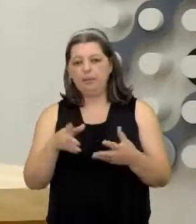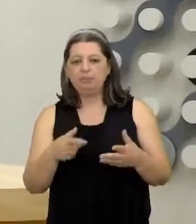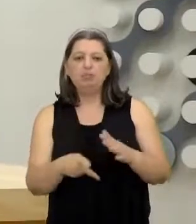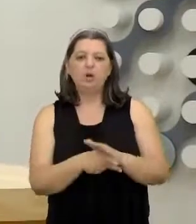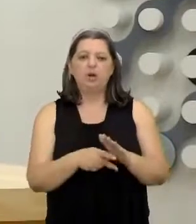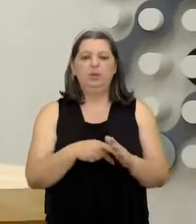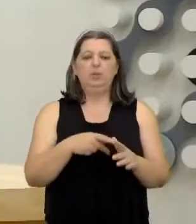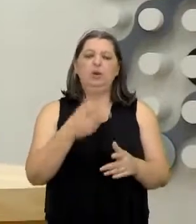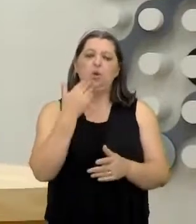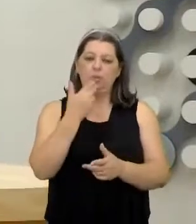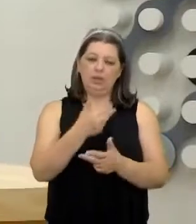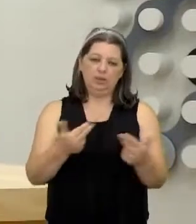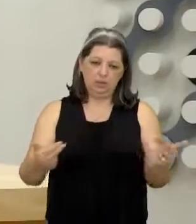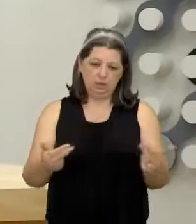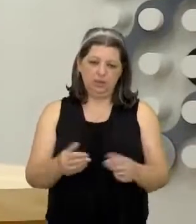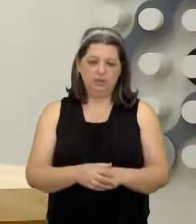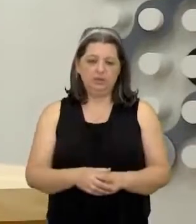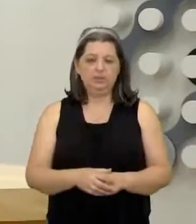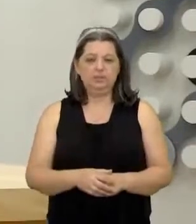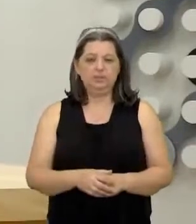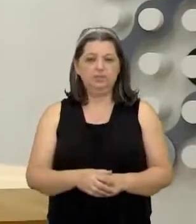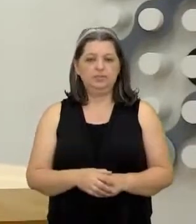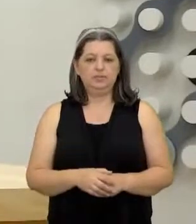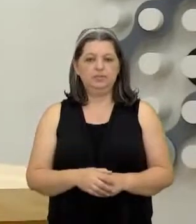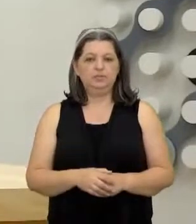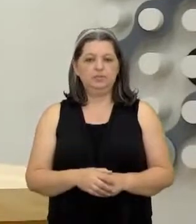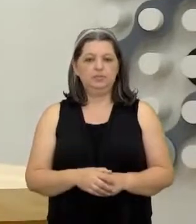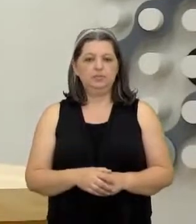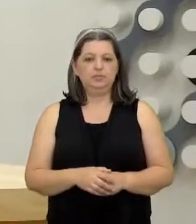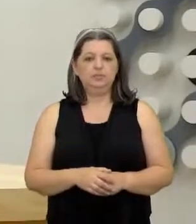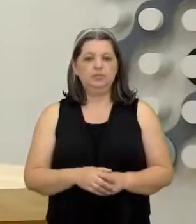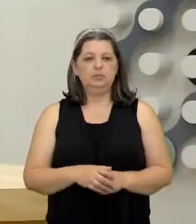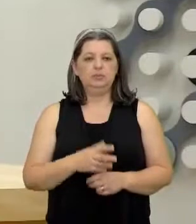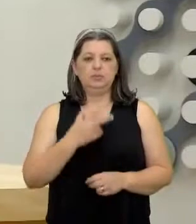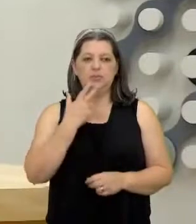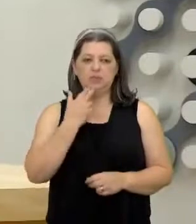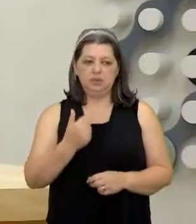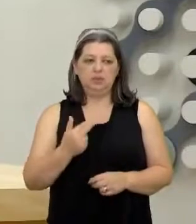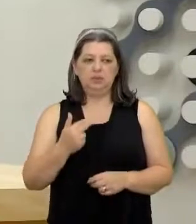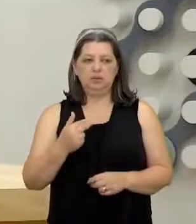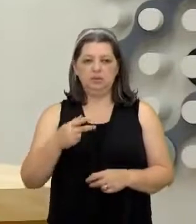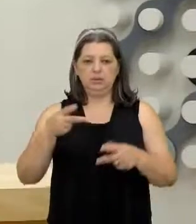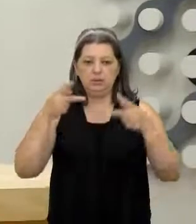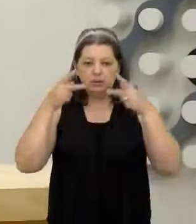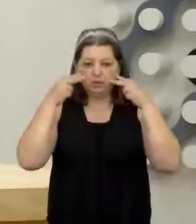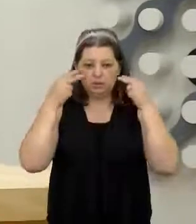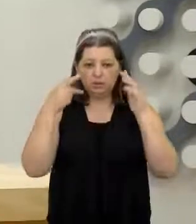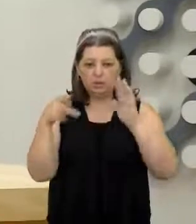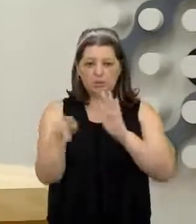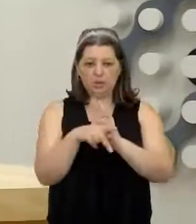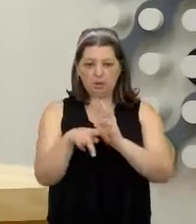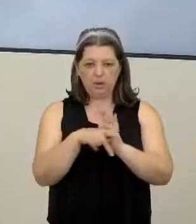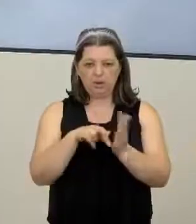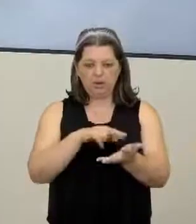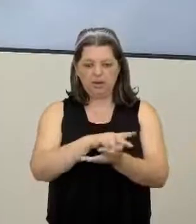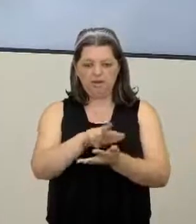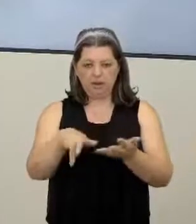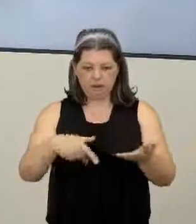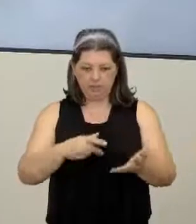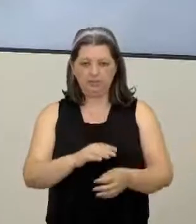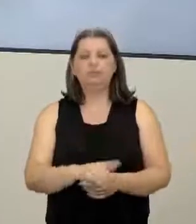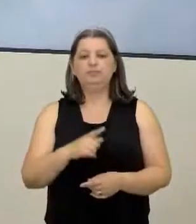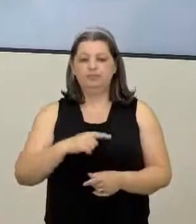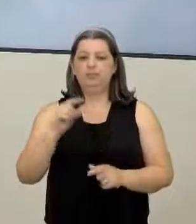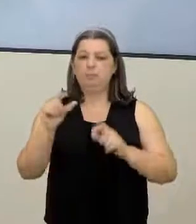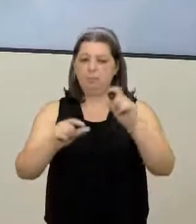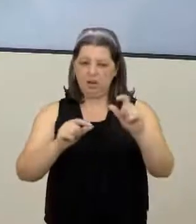comidas E é isso aí Professor Terezinha Língua Tupi, Guarani e outras Isso Legal hein Várias palavras aí Que nós